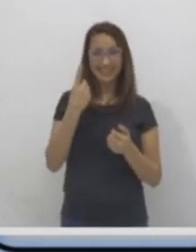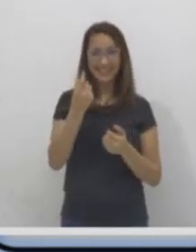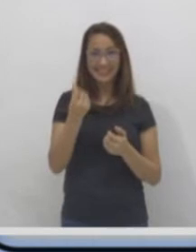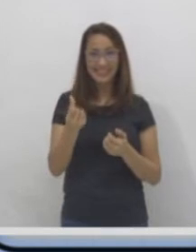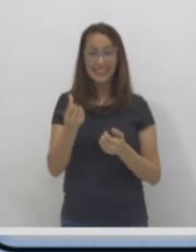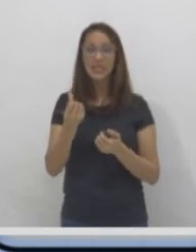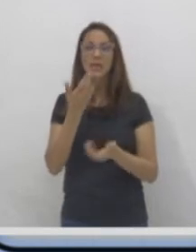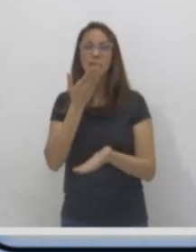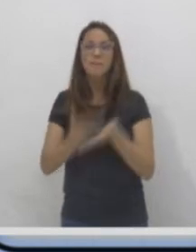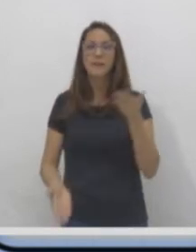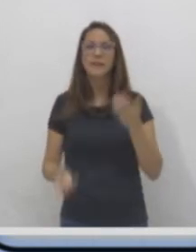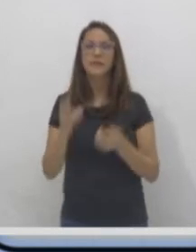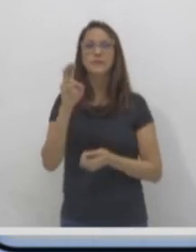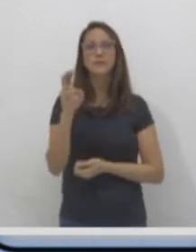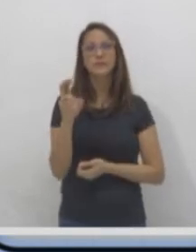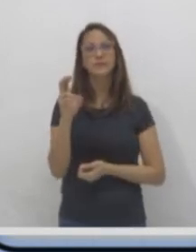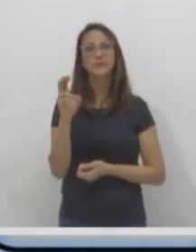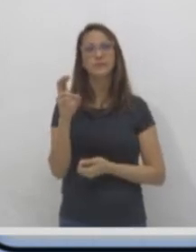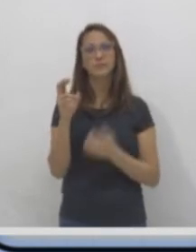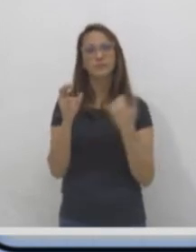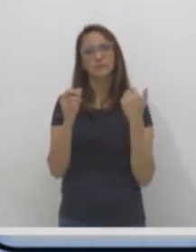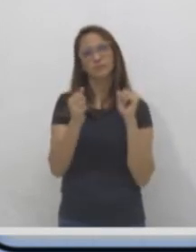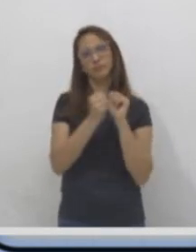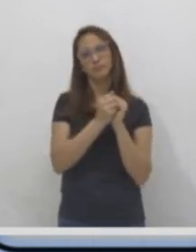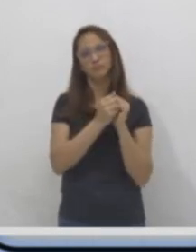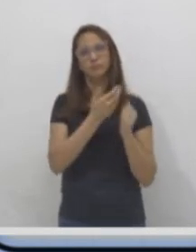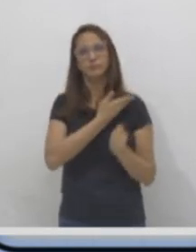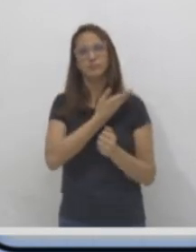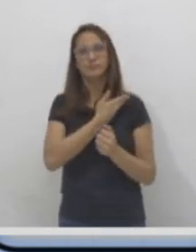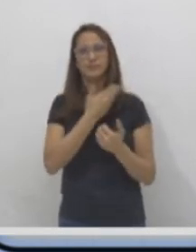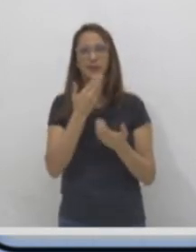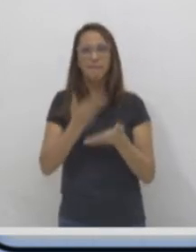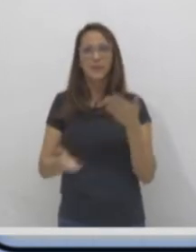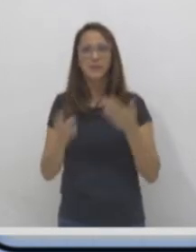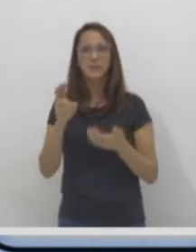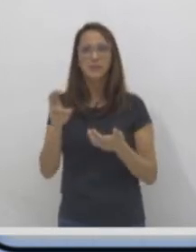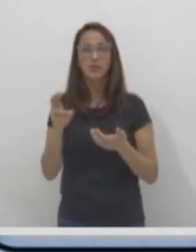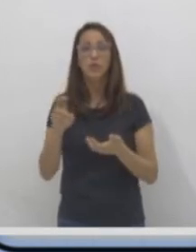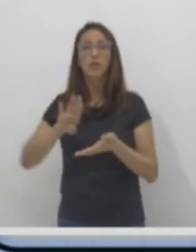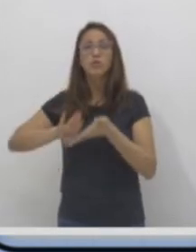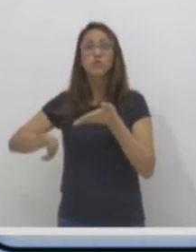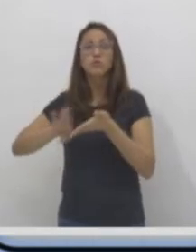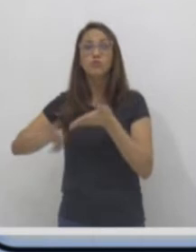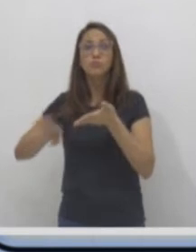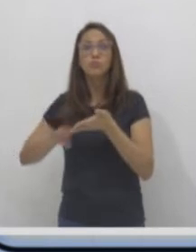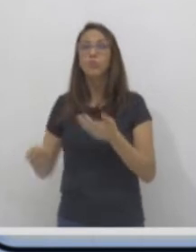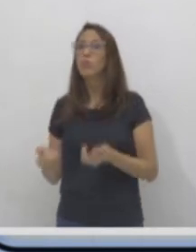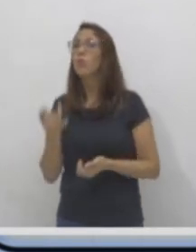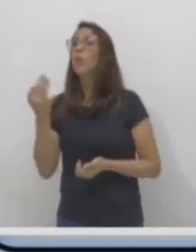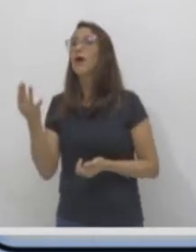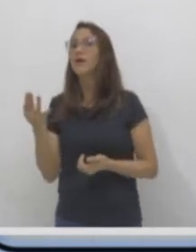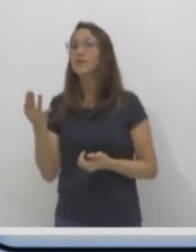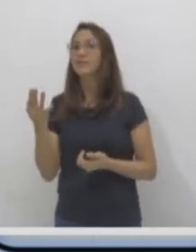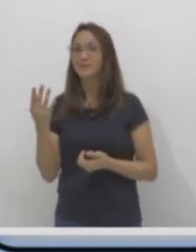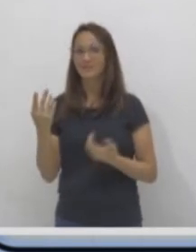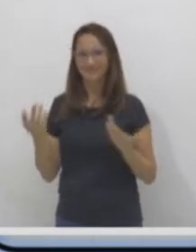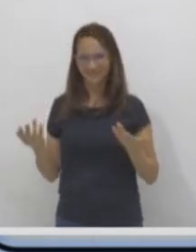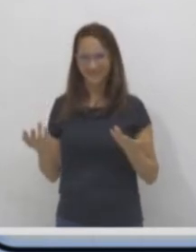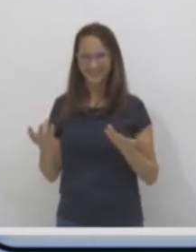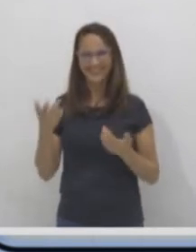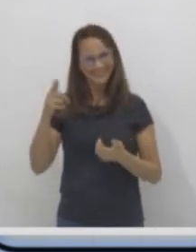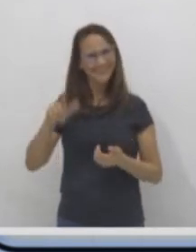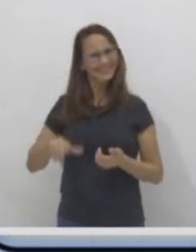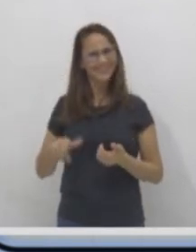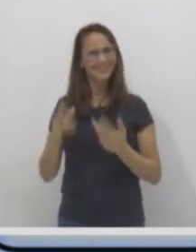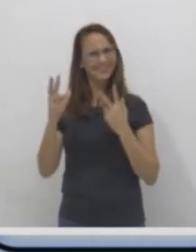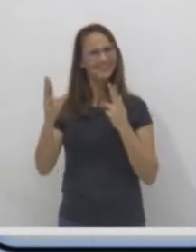Com quantas petecas você ficou? A atividade é igualzinha a essa que eu fiz anteriormente. Legal? Eu sei que vocês